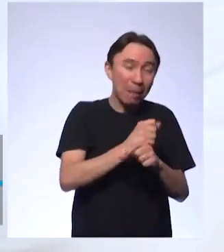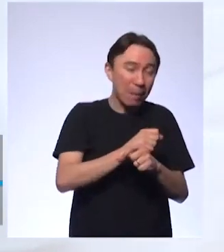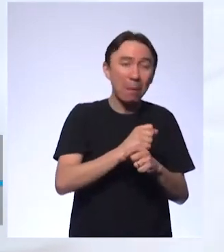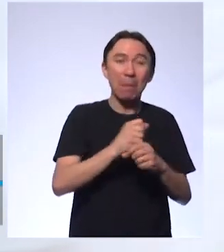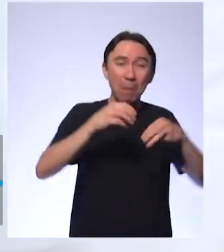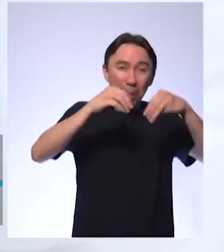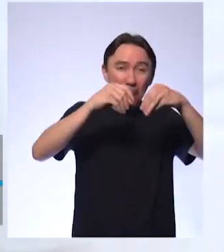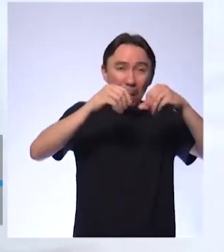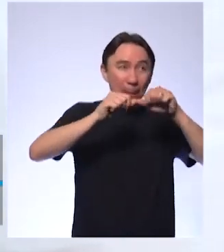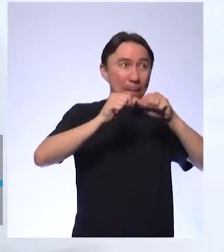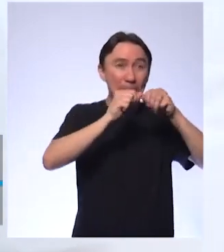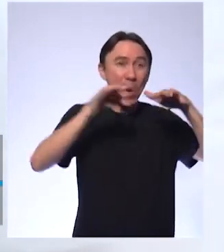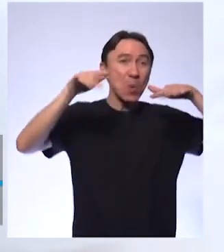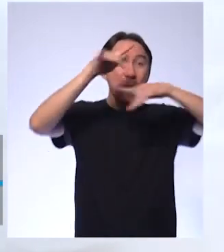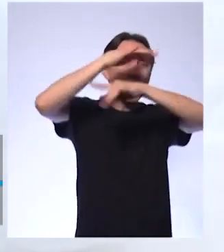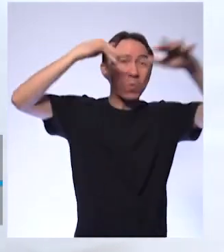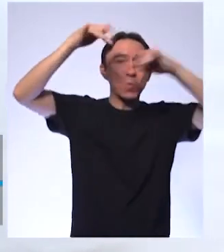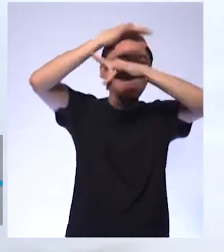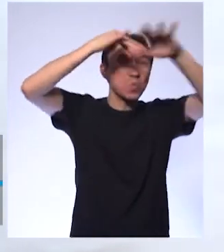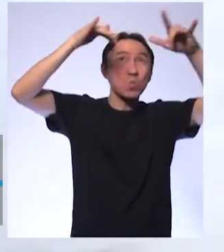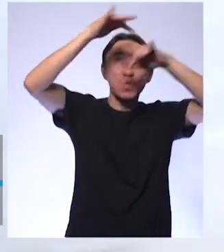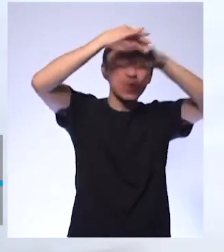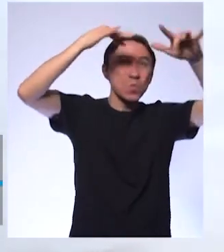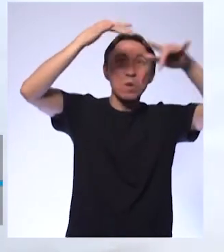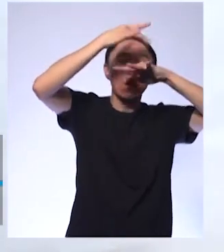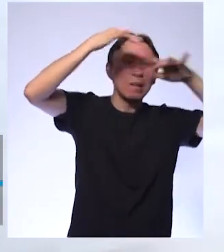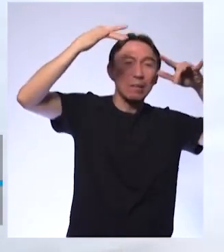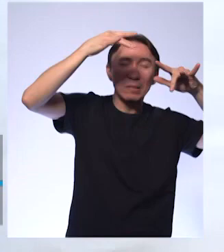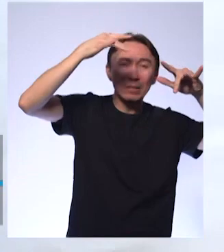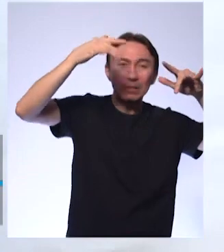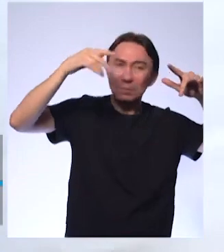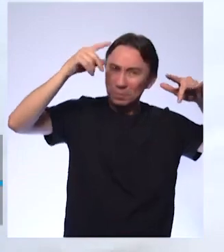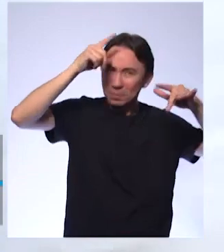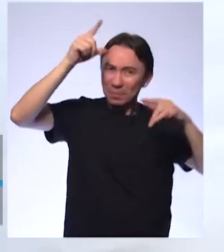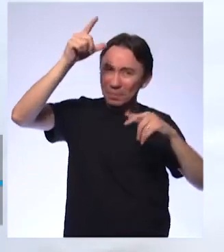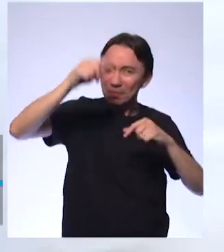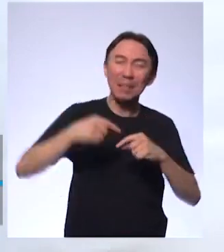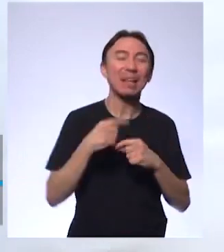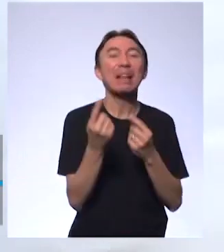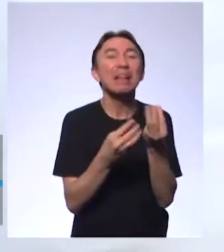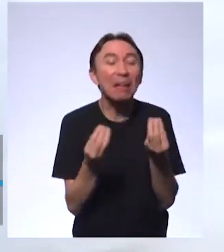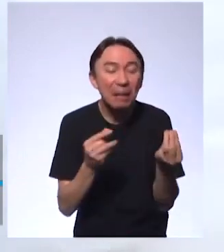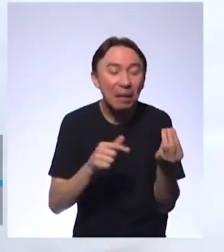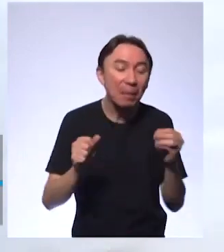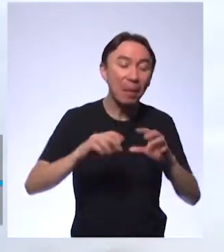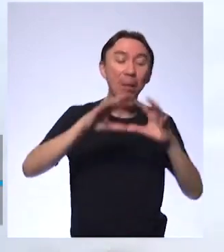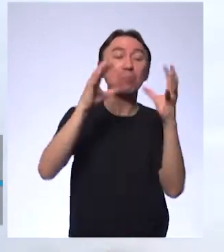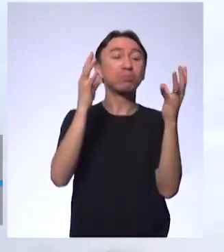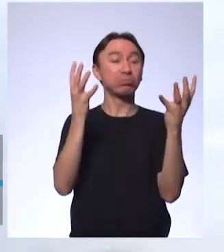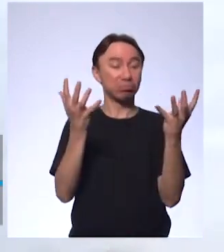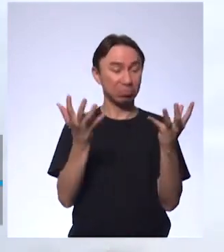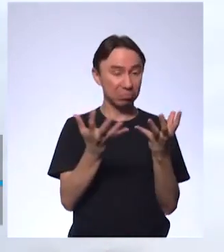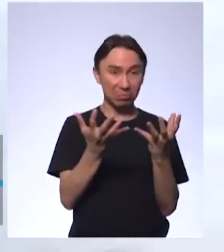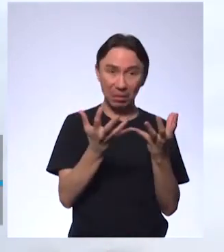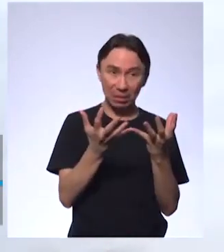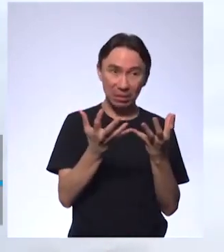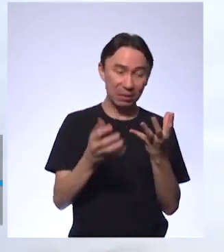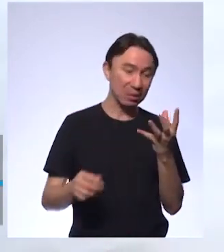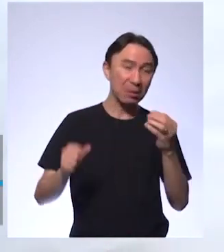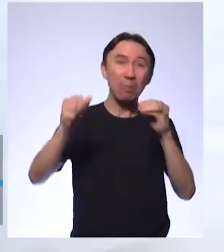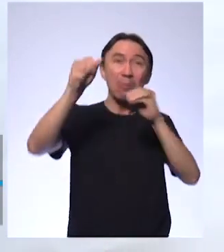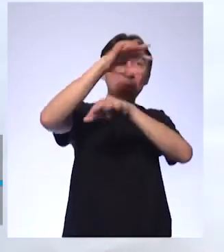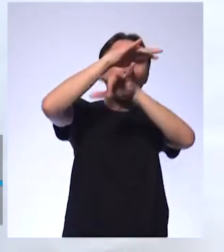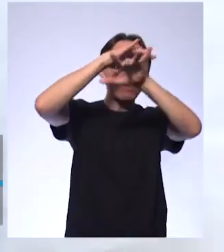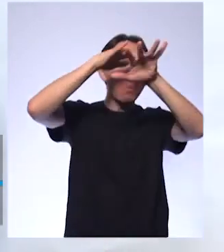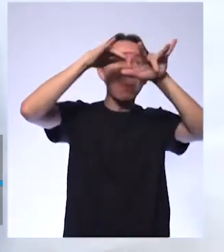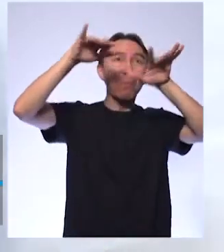você encontra essa rocha com essa poeira bem específica praticamente no planeta inteiro. E depois você não encontra mais ossos de